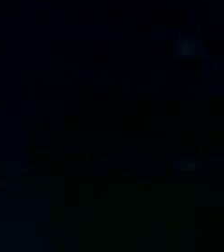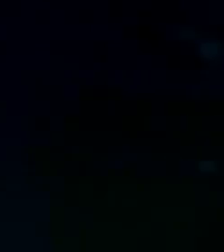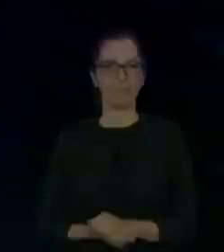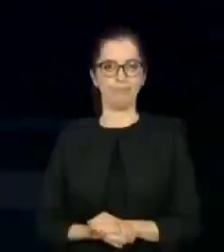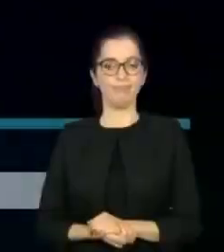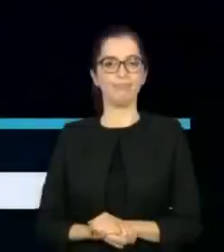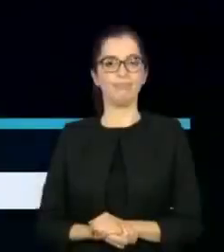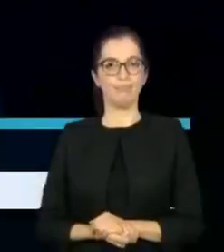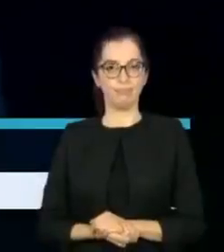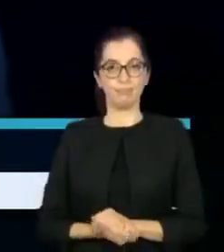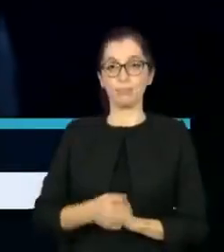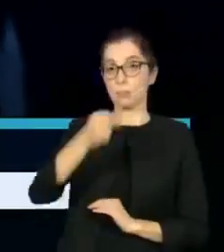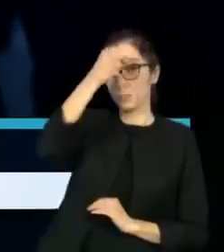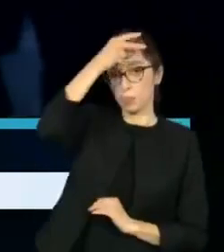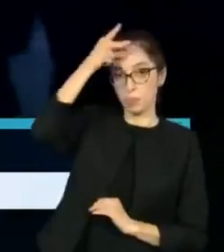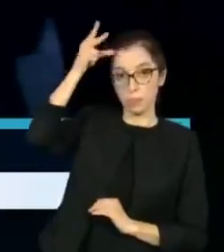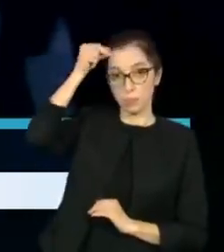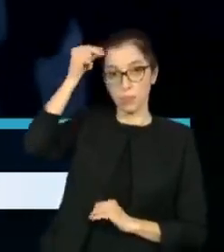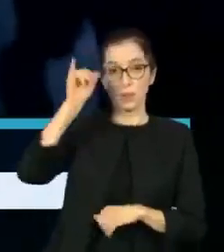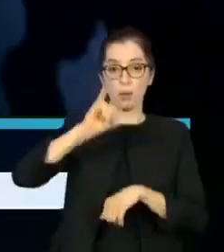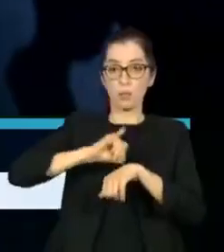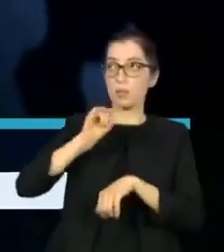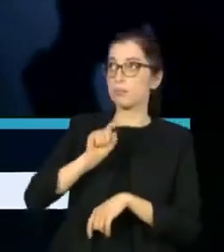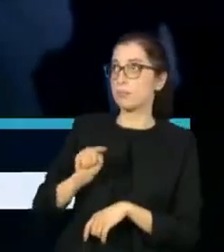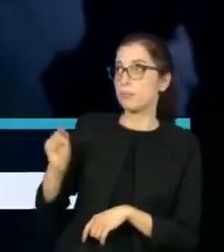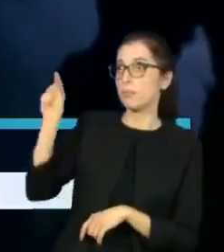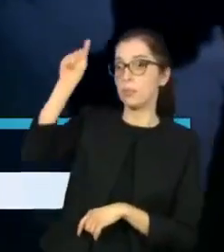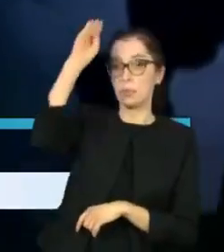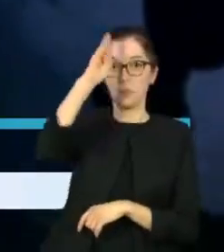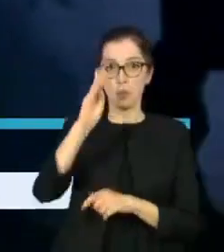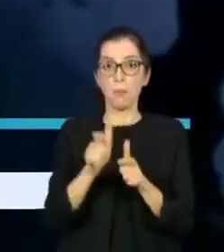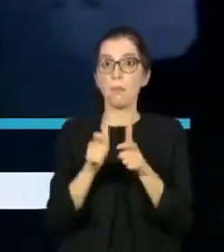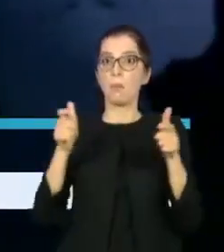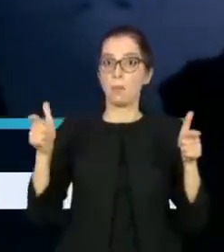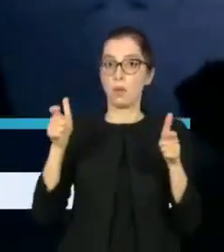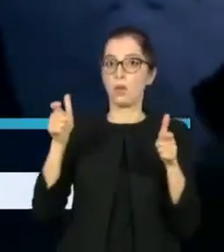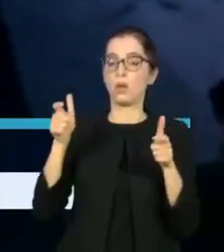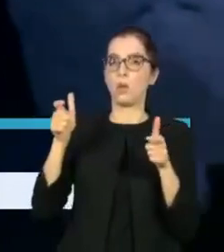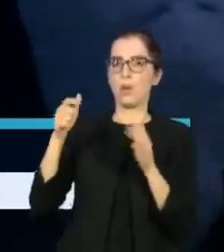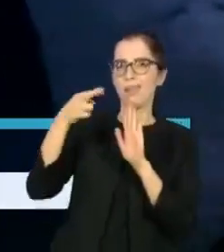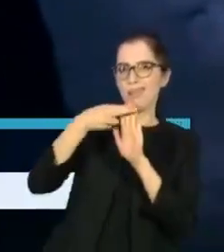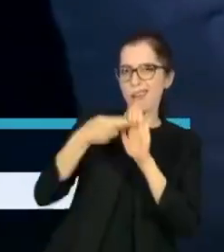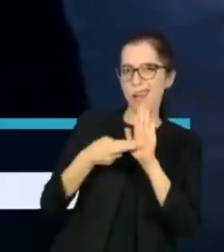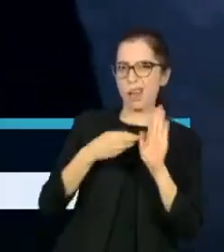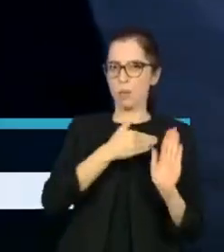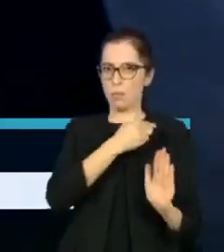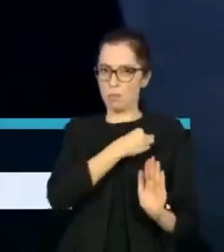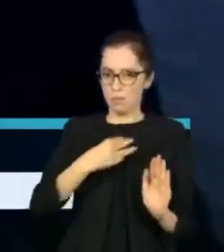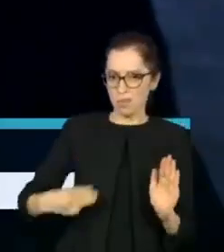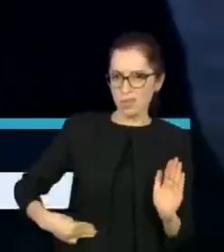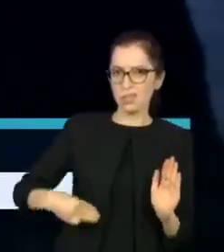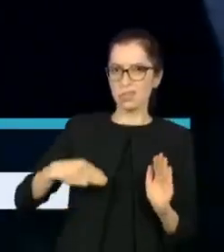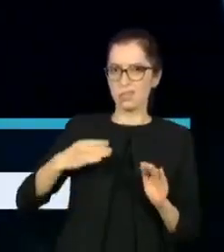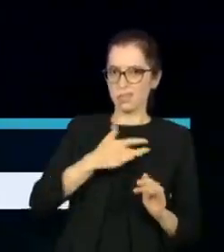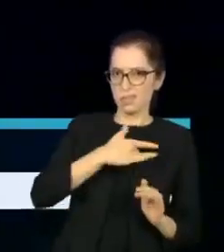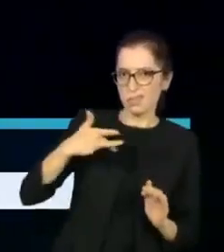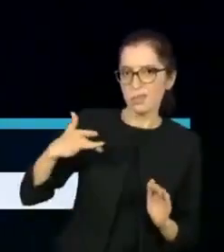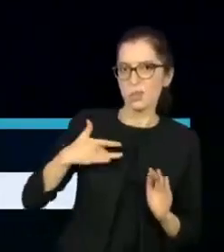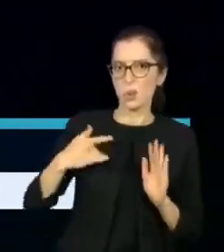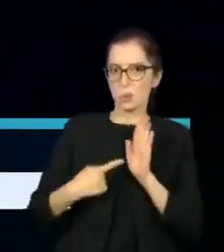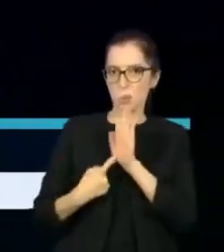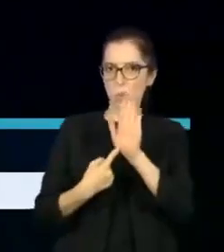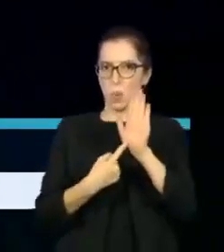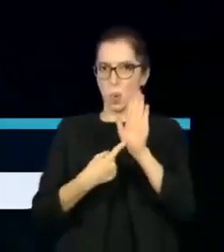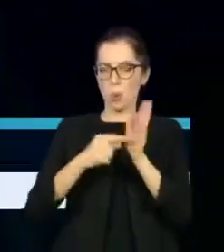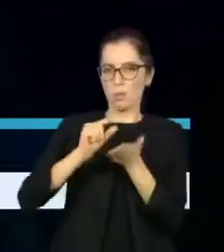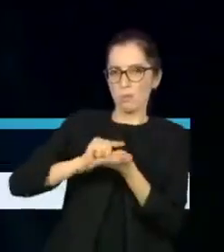Prefeitos de várias capitais decidiram não seguir a recomendação do Ministério da Saúde de usar todas as doses para a primeira etapa da